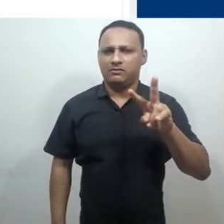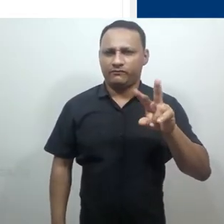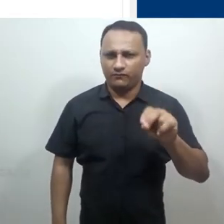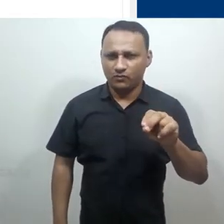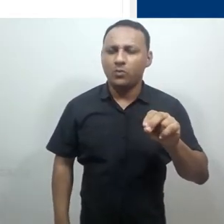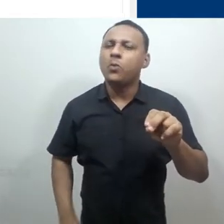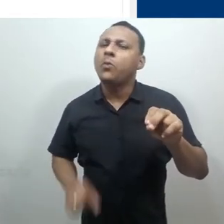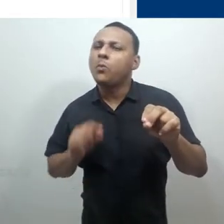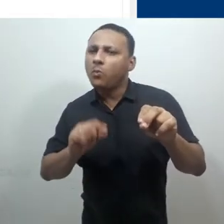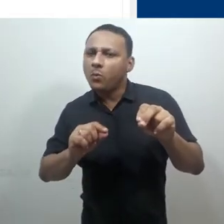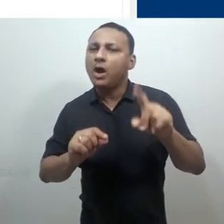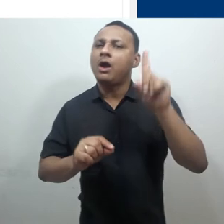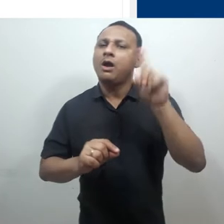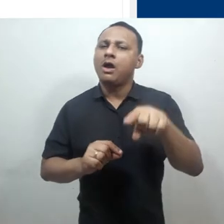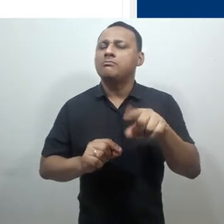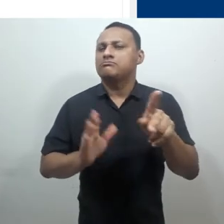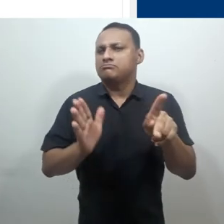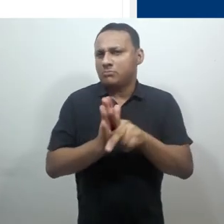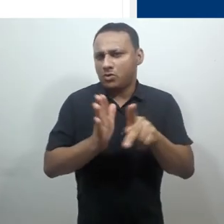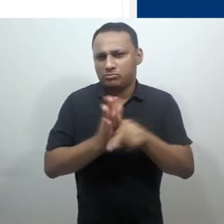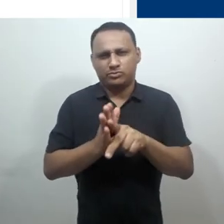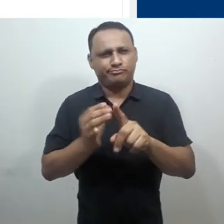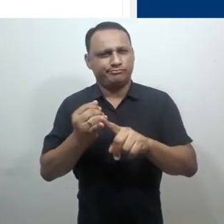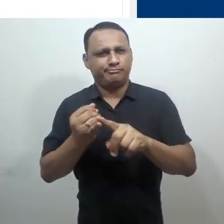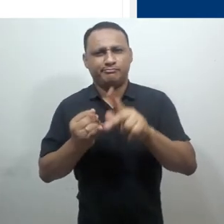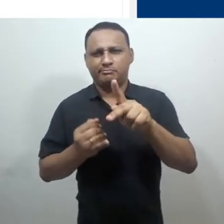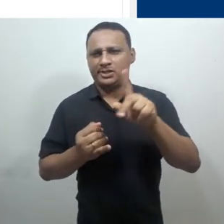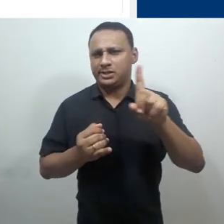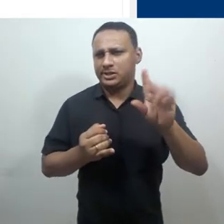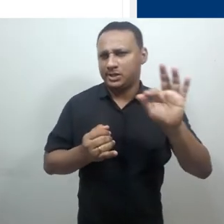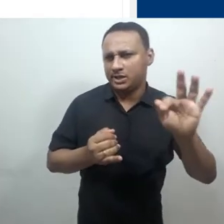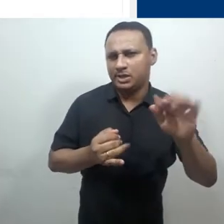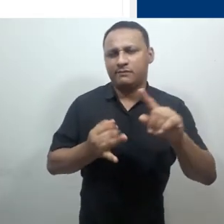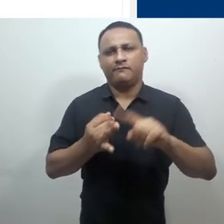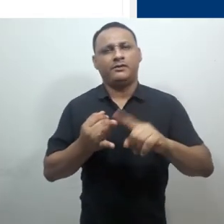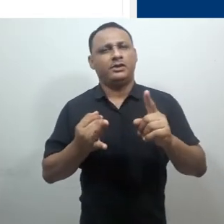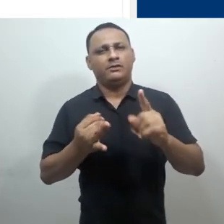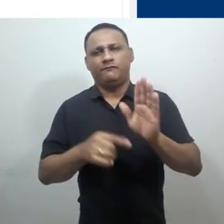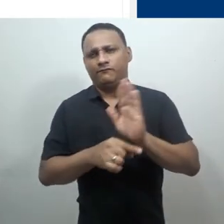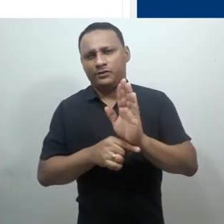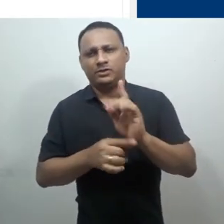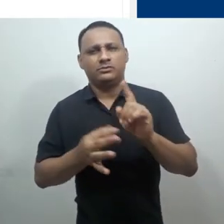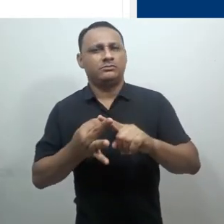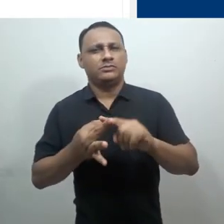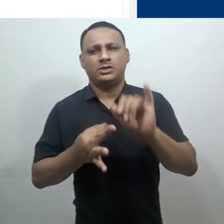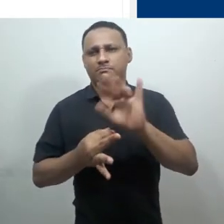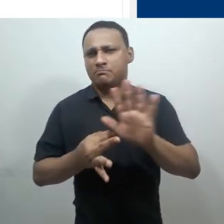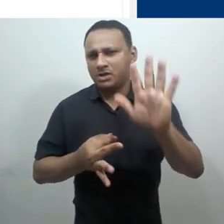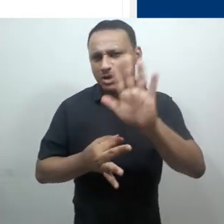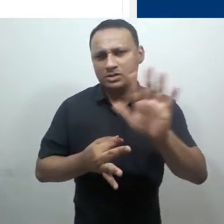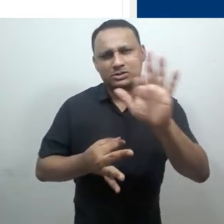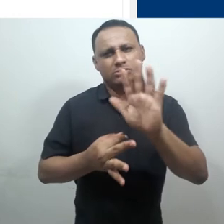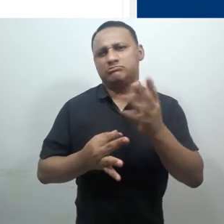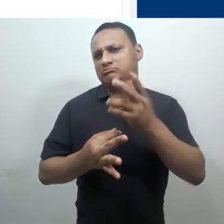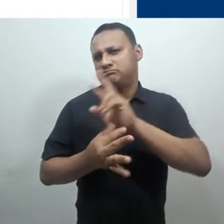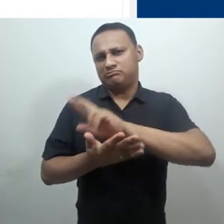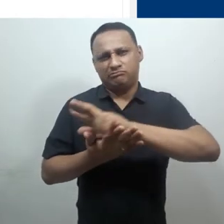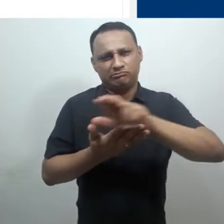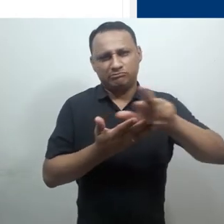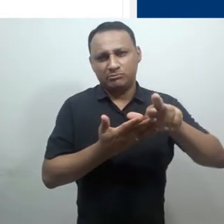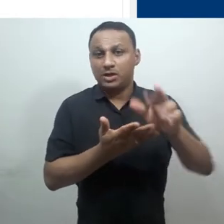para exibir arquivos, PDFs, imagens, que não necessariamente precisam ser exibidos no corpo da página.